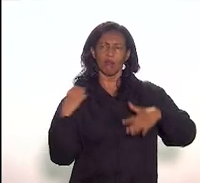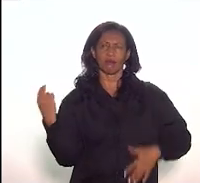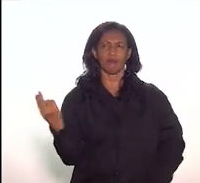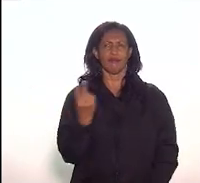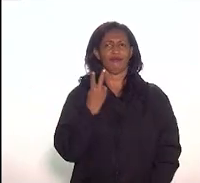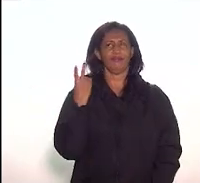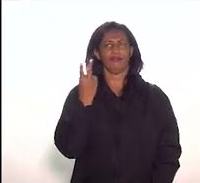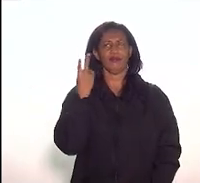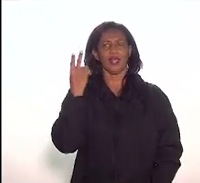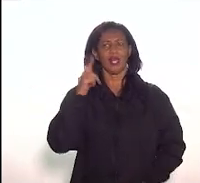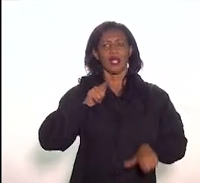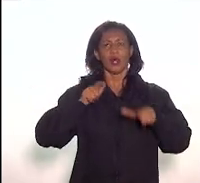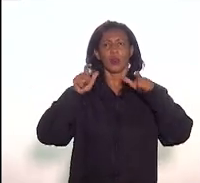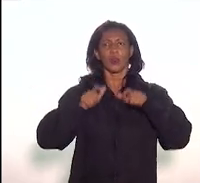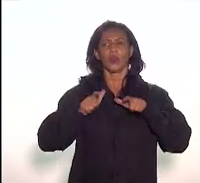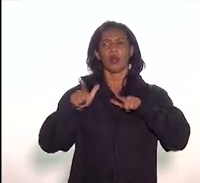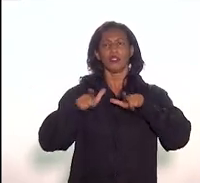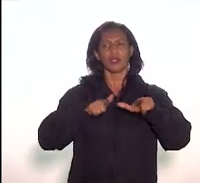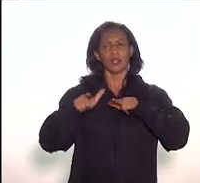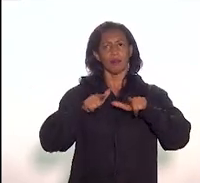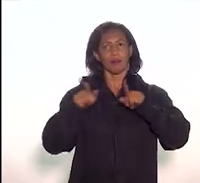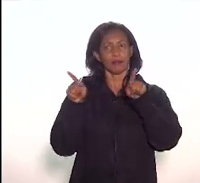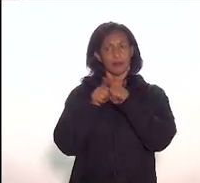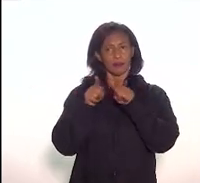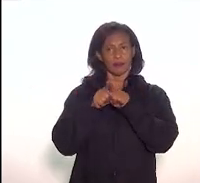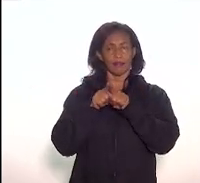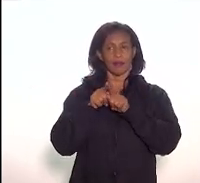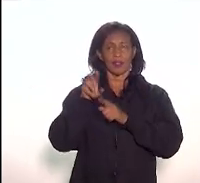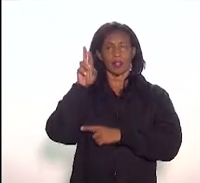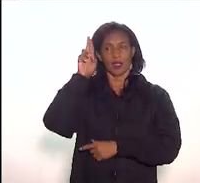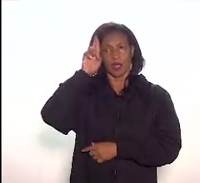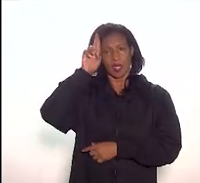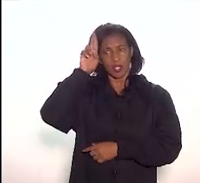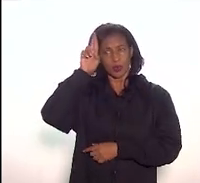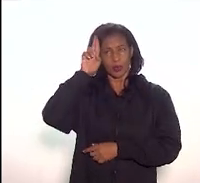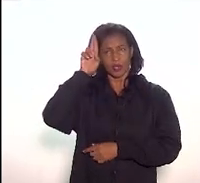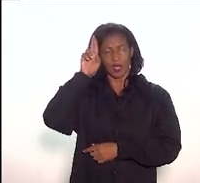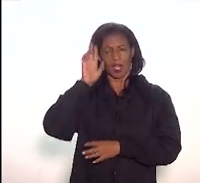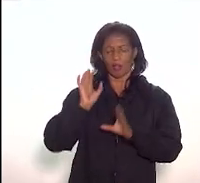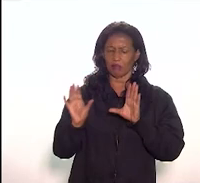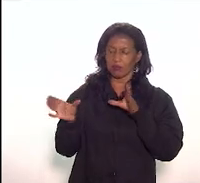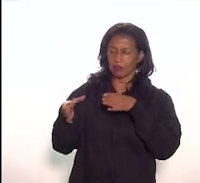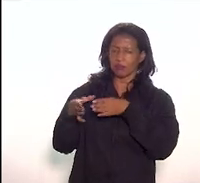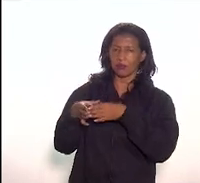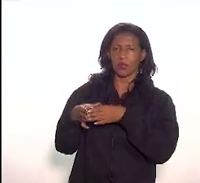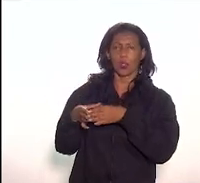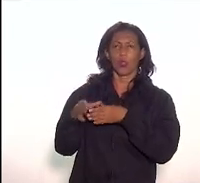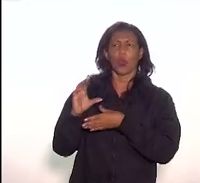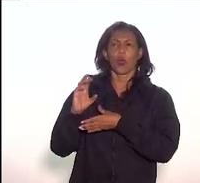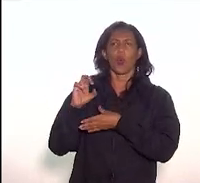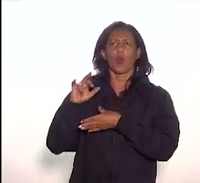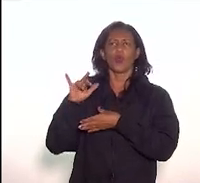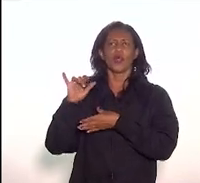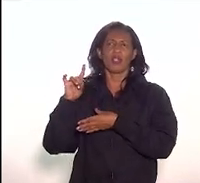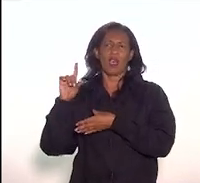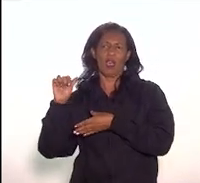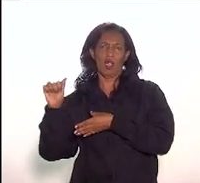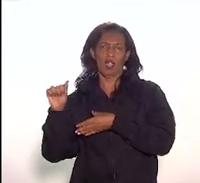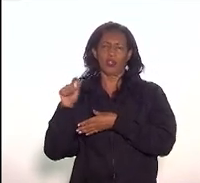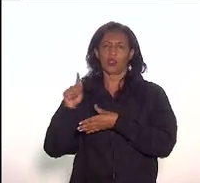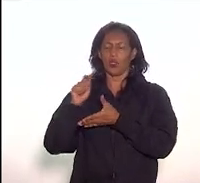locais de trabalho, como são também os responsáveis para as suas comunidades por recolher, documentar, registrar,